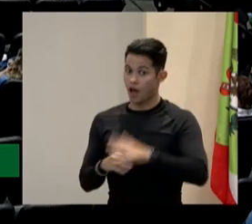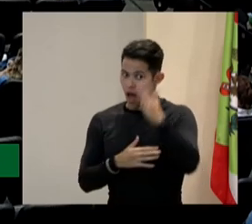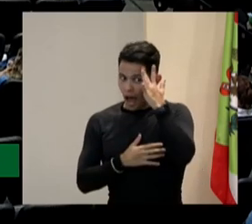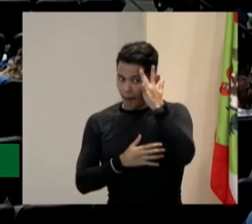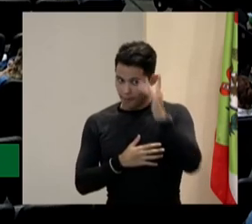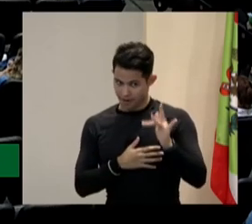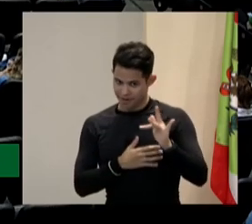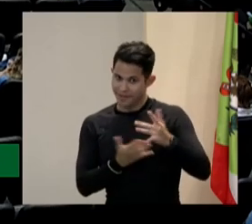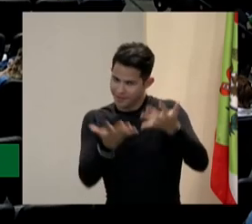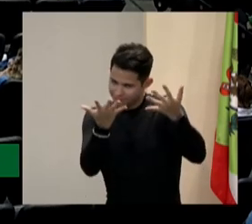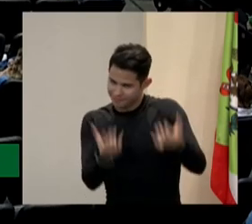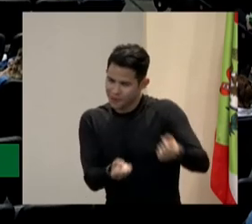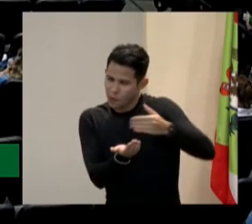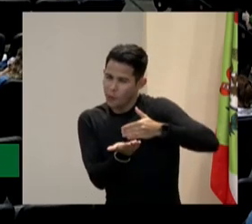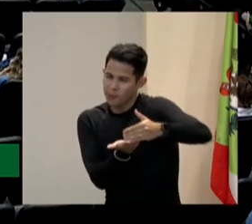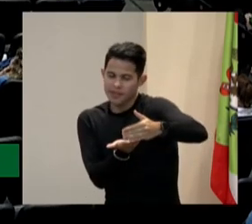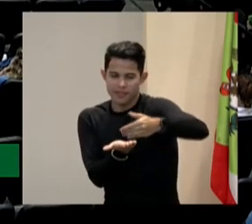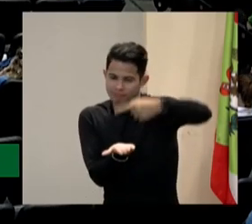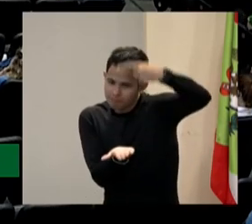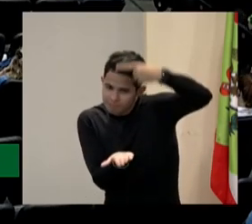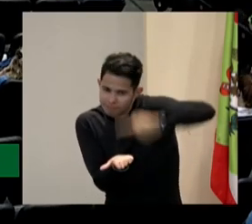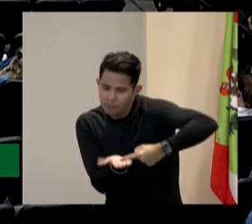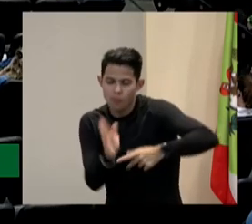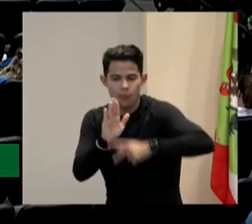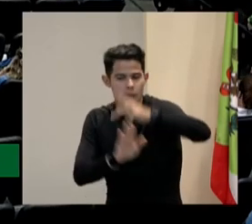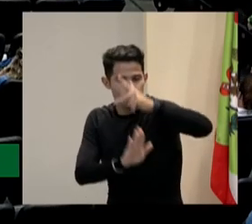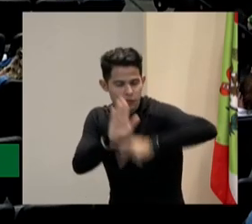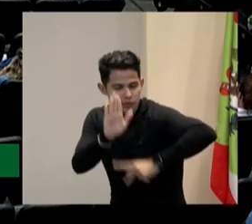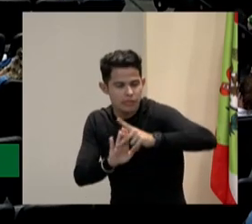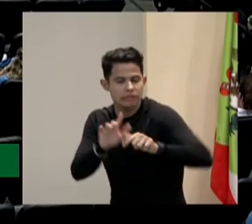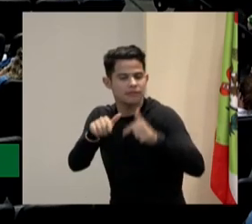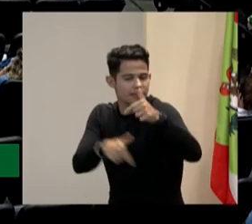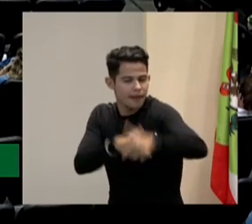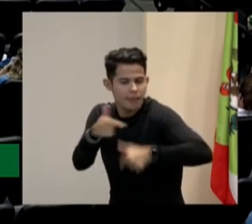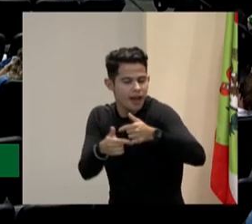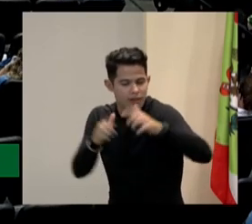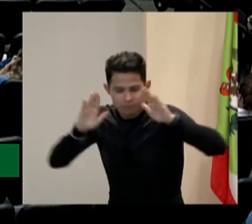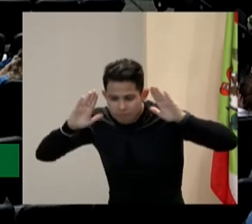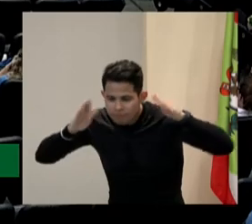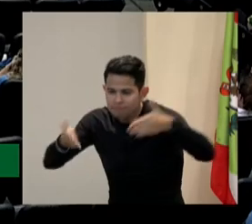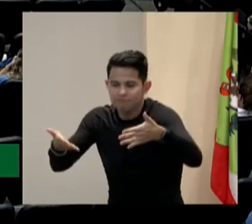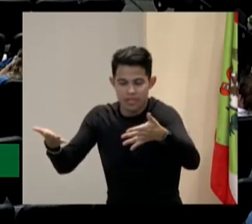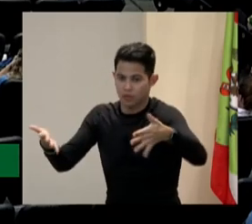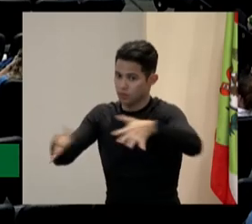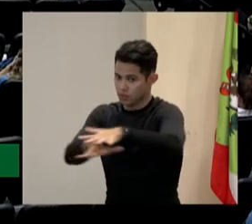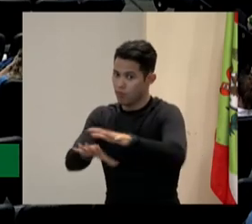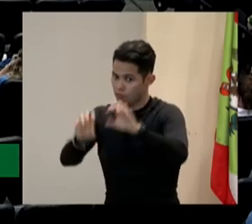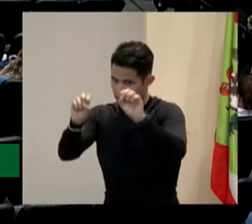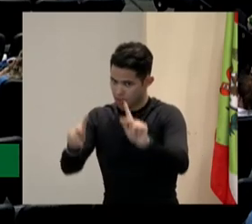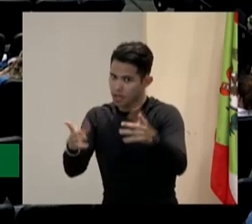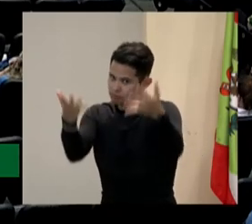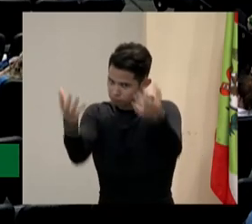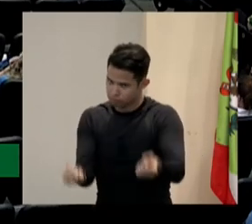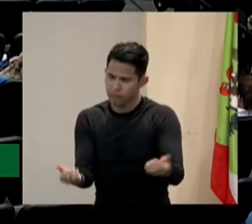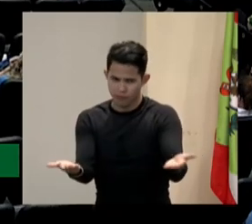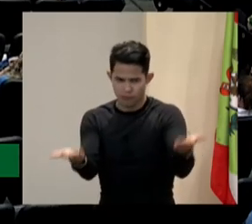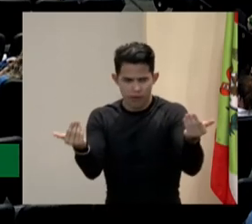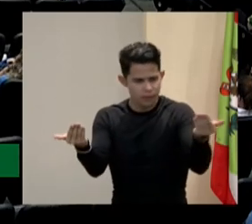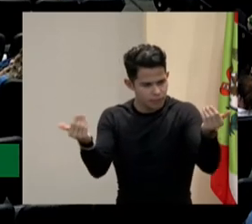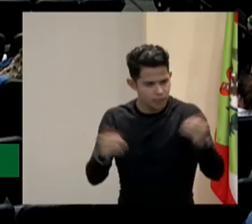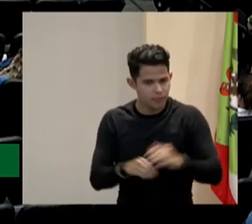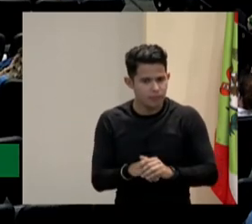implementar aqui um projeto, um trabalho de inclusão. E vamos lá. Como?